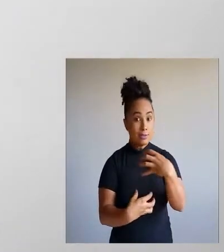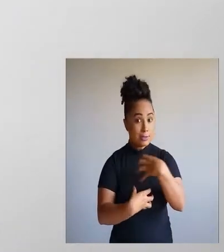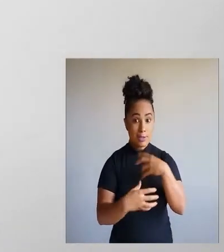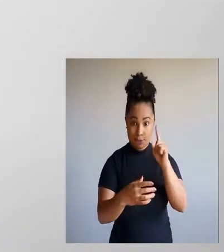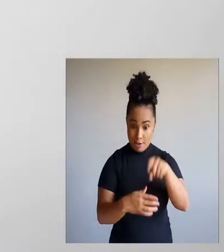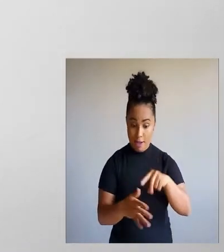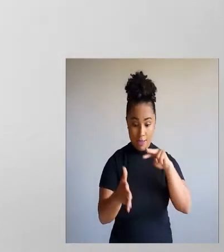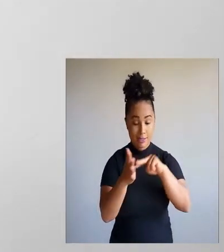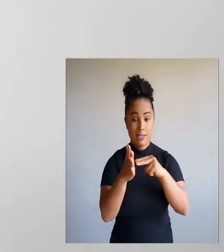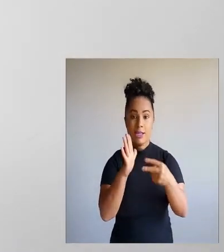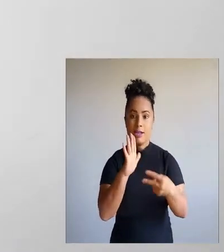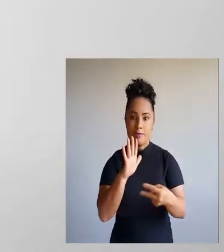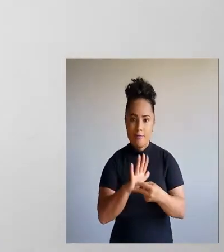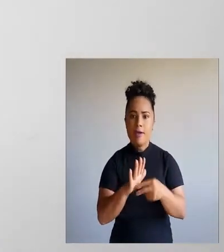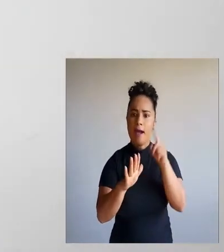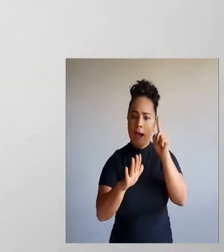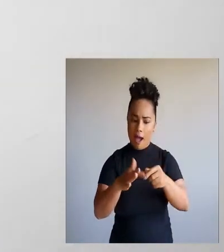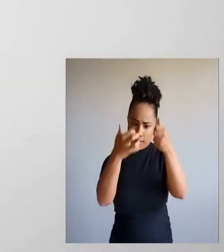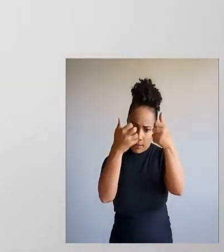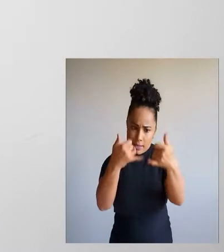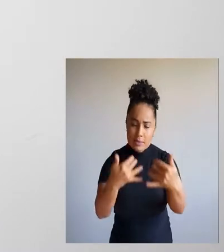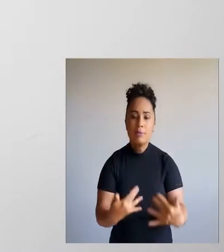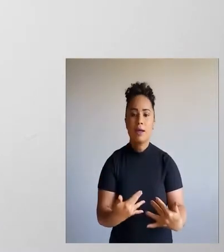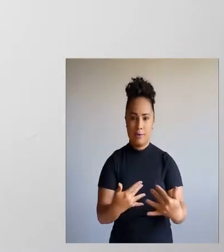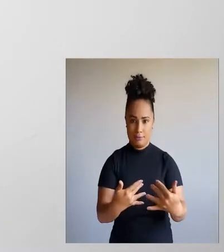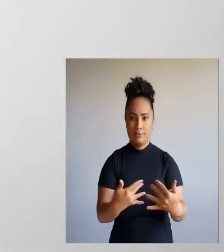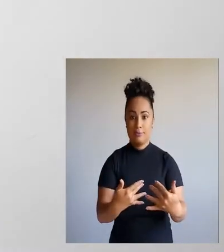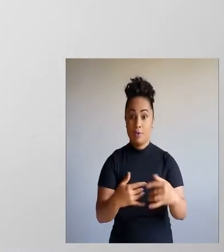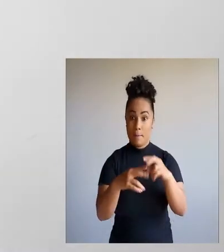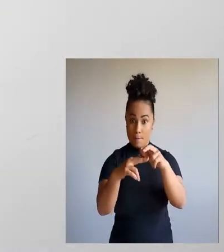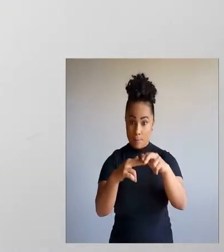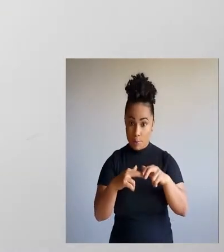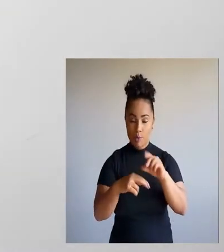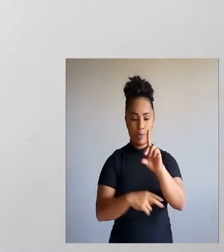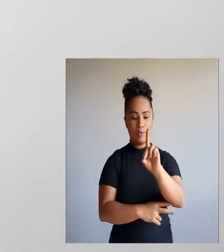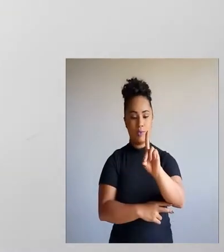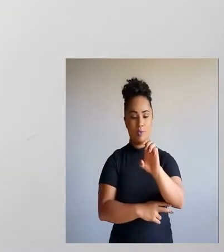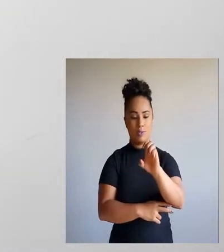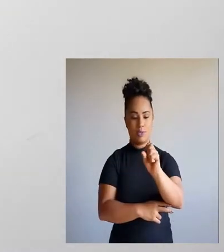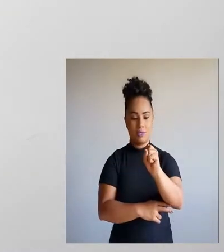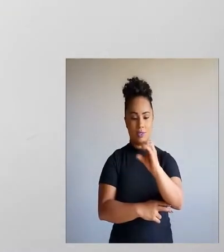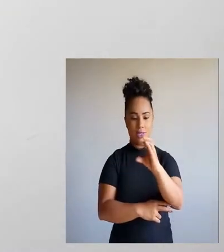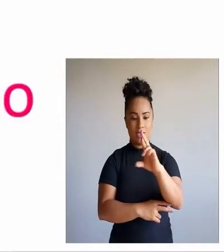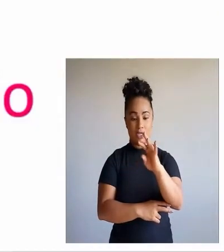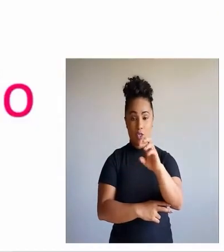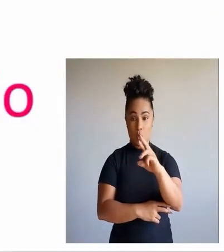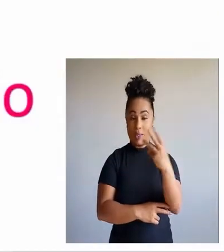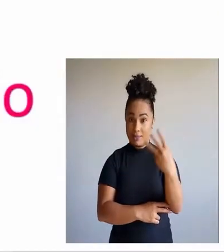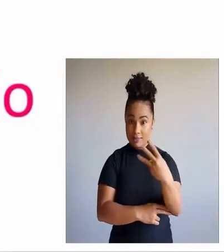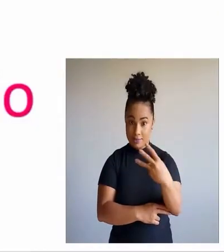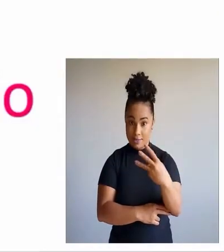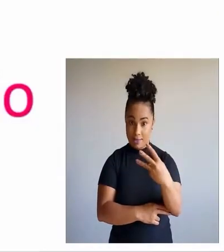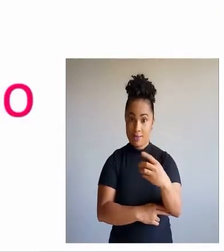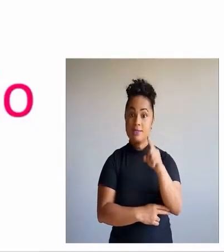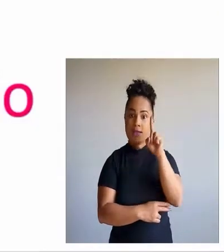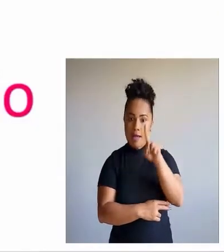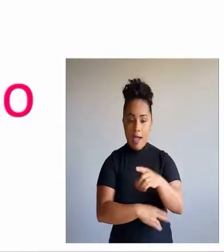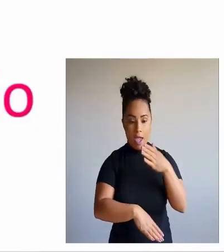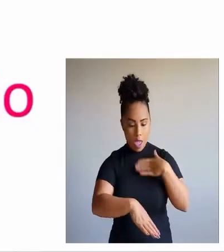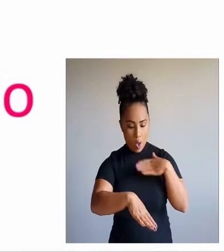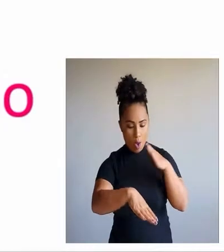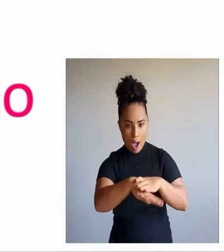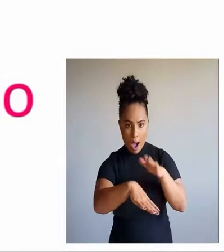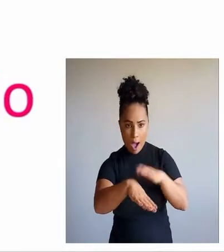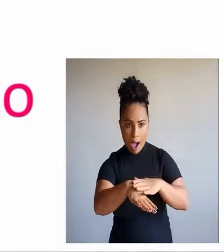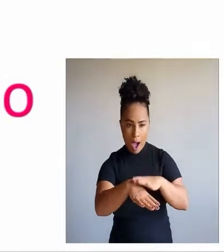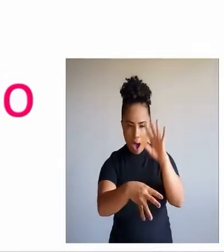significado, definição. Então, o descritor 3 é inferir o sentido de